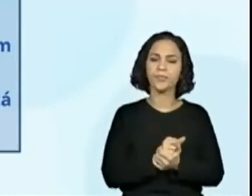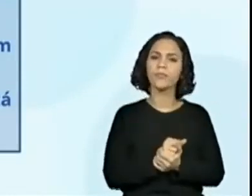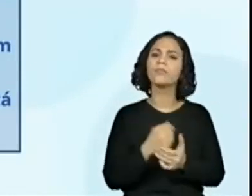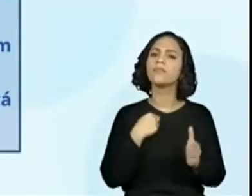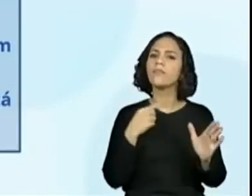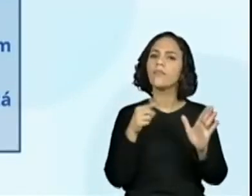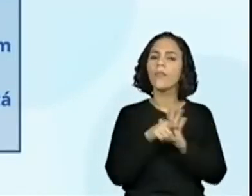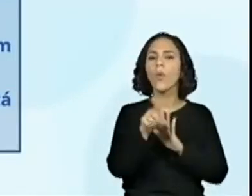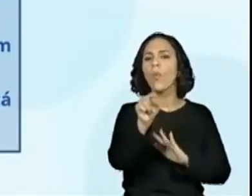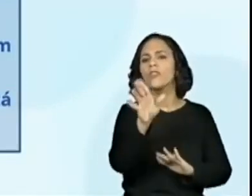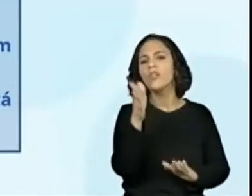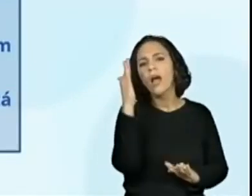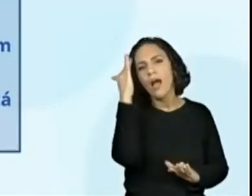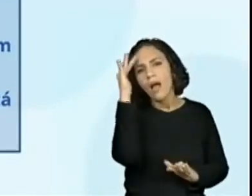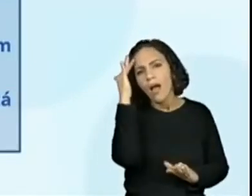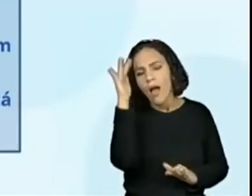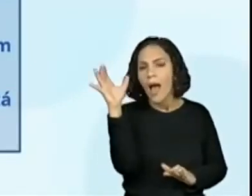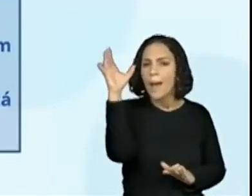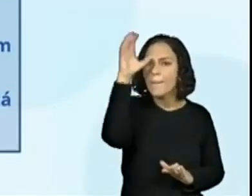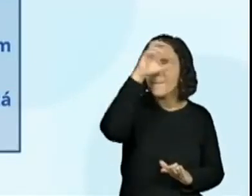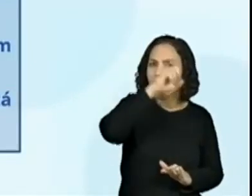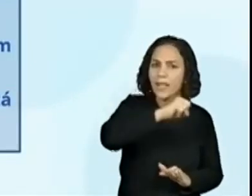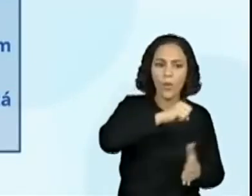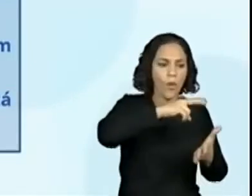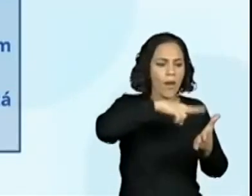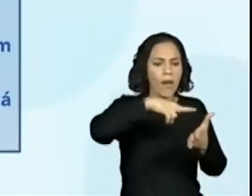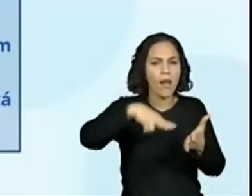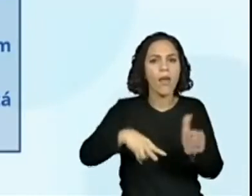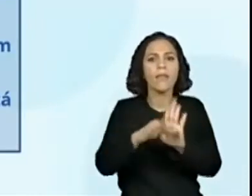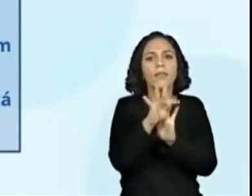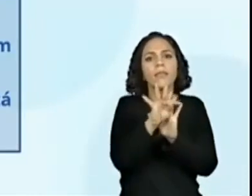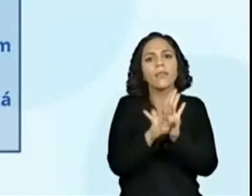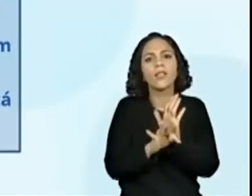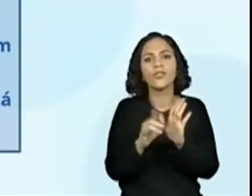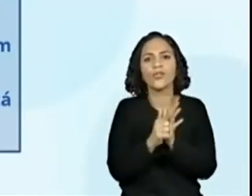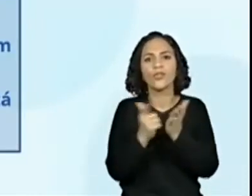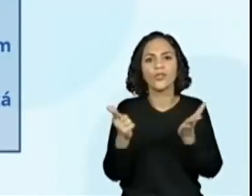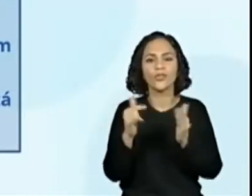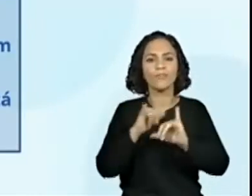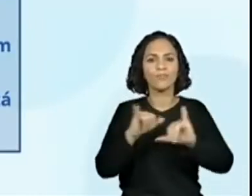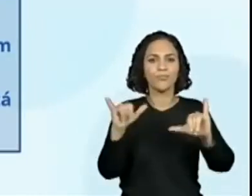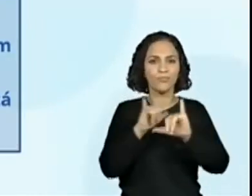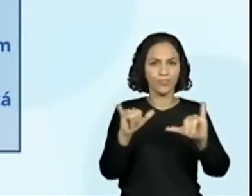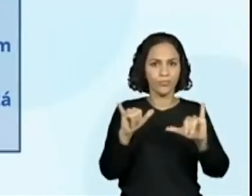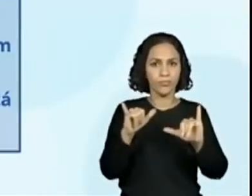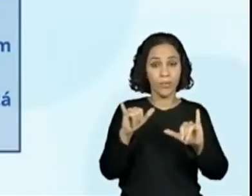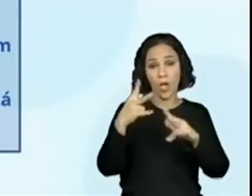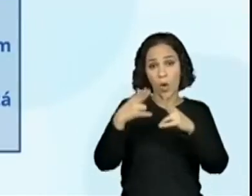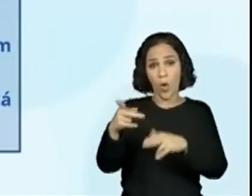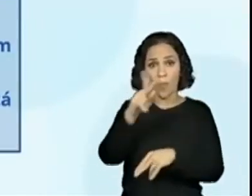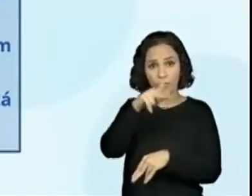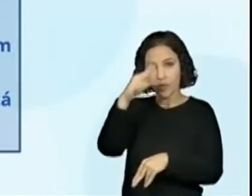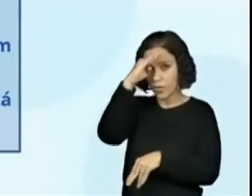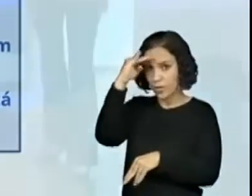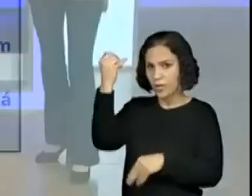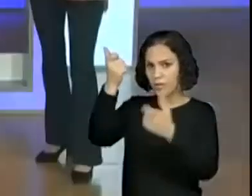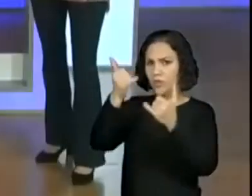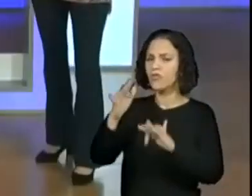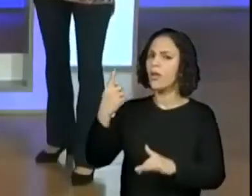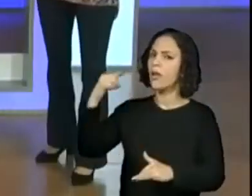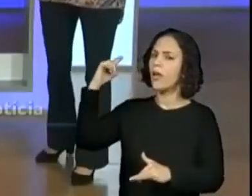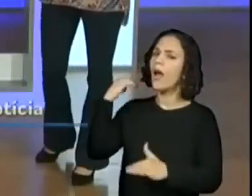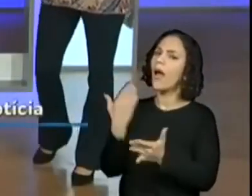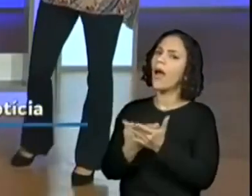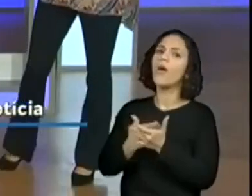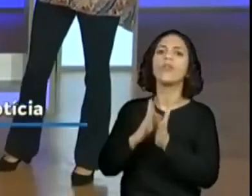vocês já aprenderam sobre a leitura de textos jornalísticos? É igual a professora falou, já foram diversas aulas, né, professora? Sim, Então, acho